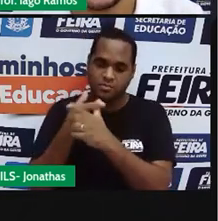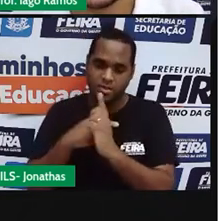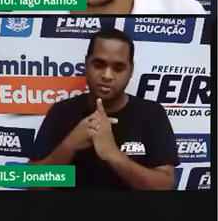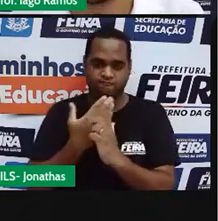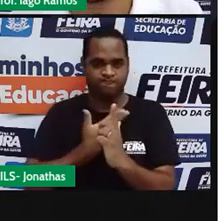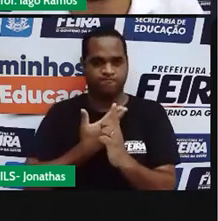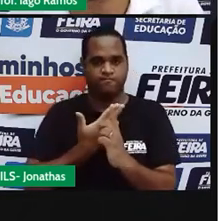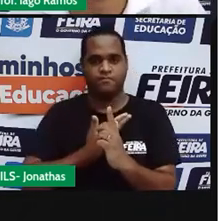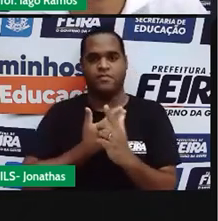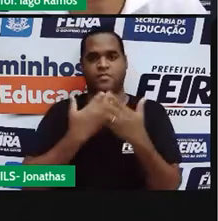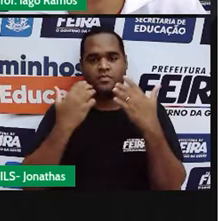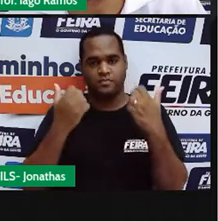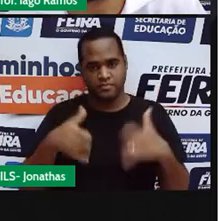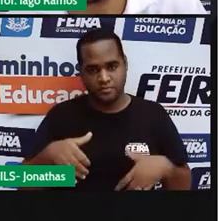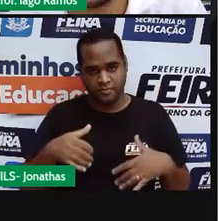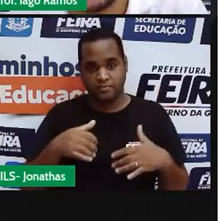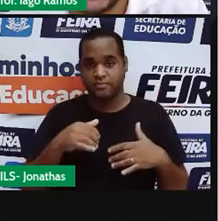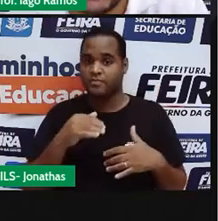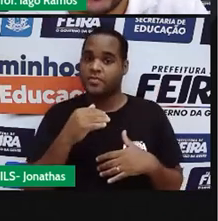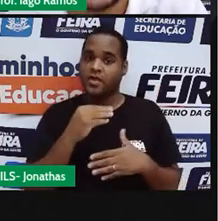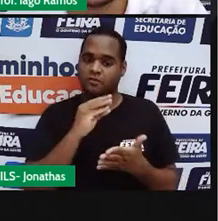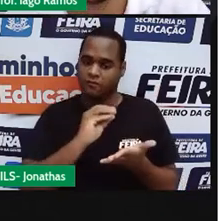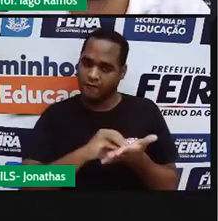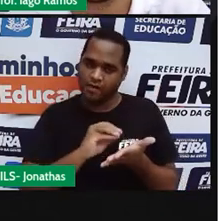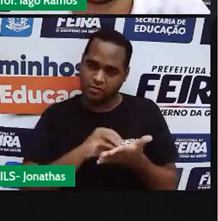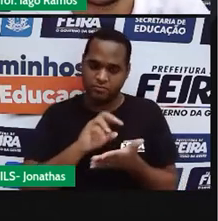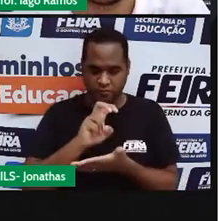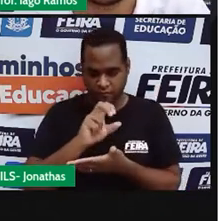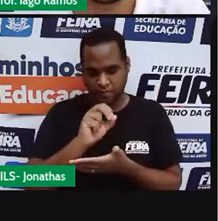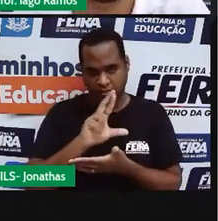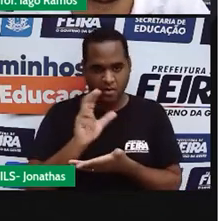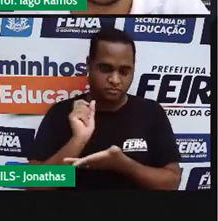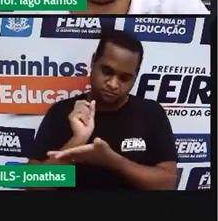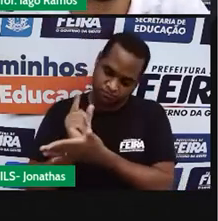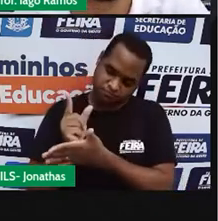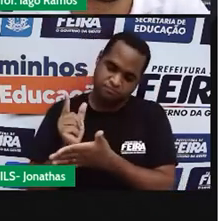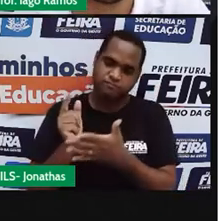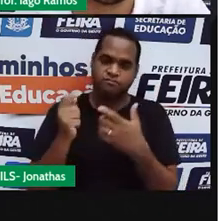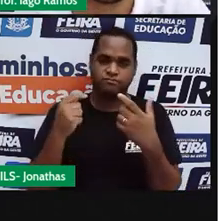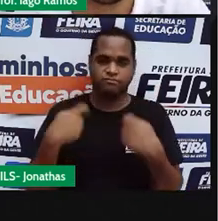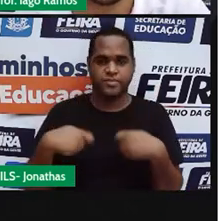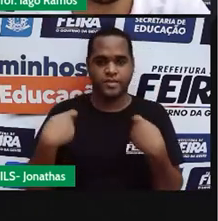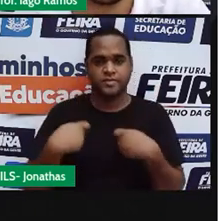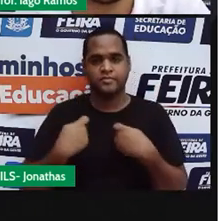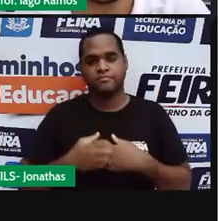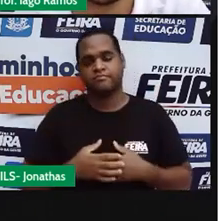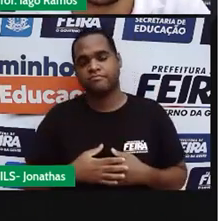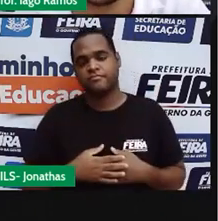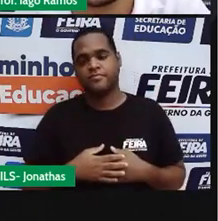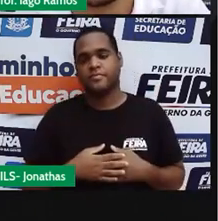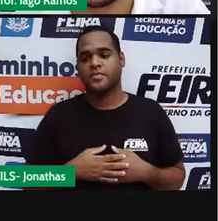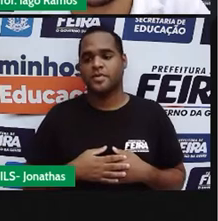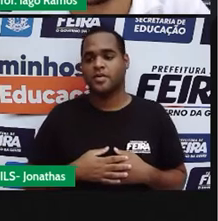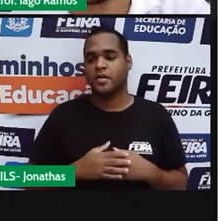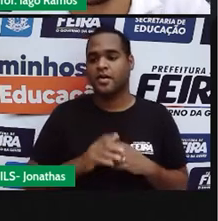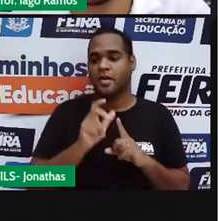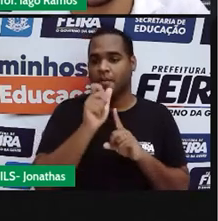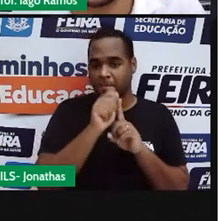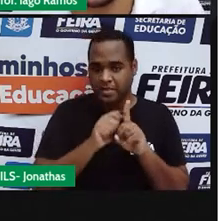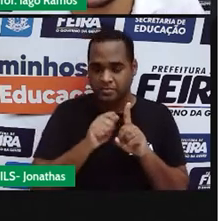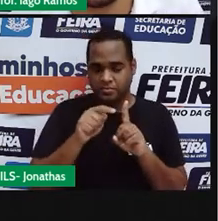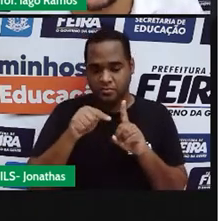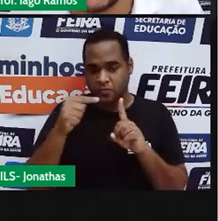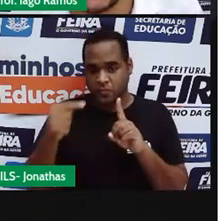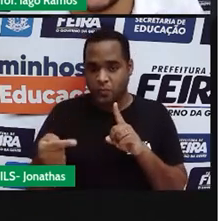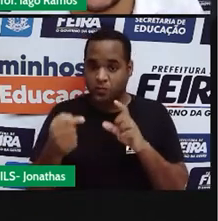amigo, eu fiquei devendo 50 reais a esse amigo, tá bom? No mês seguinte, quando